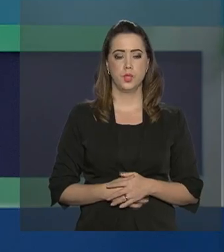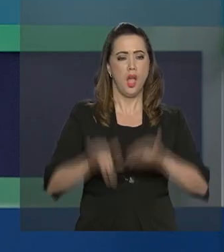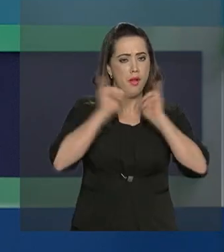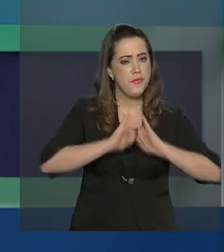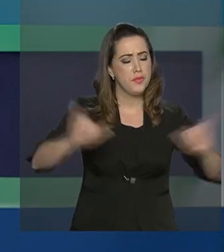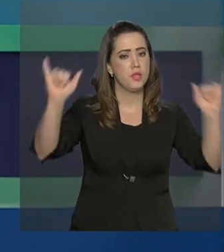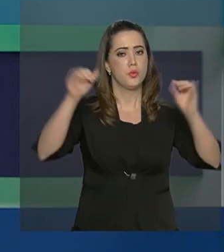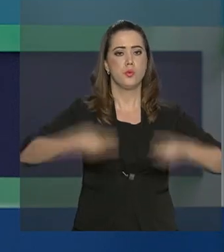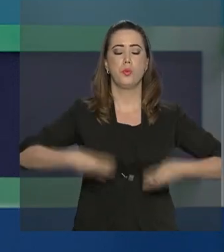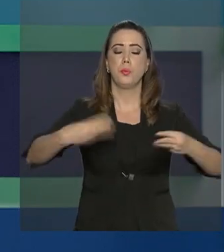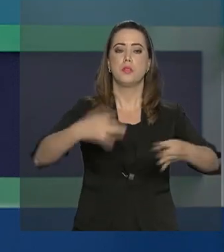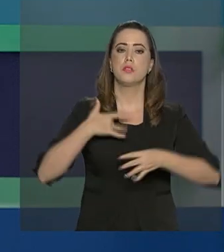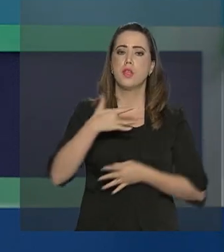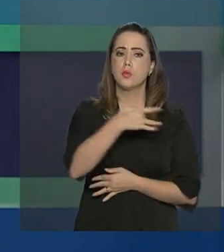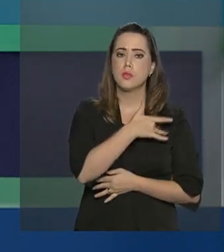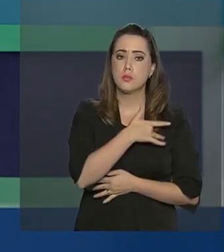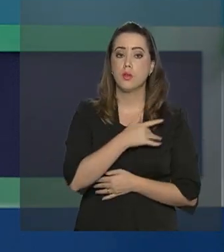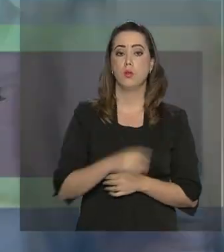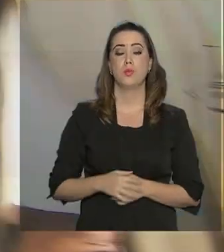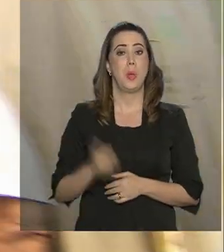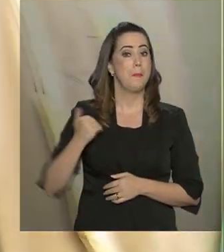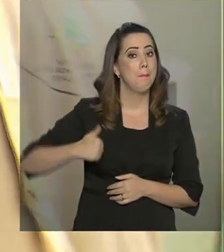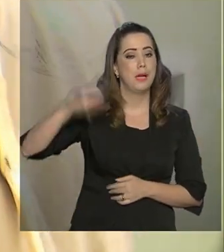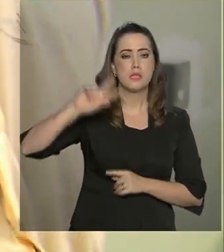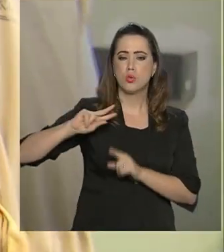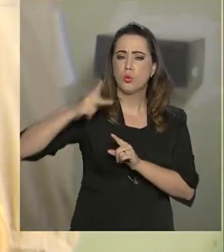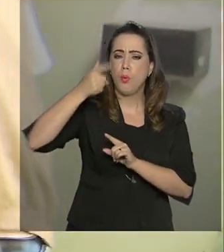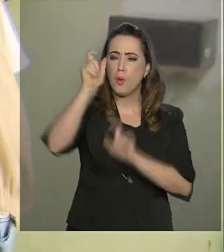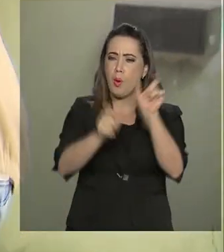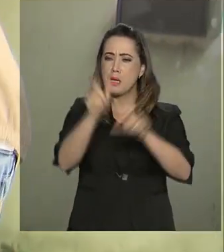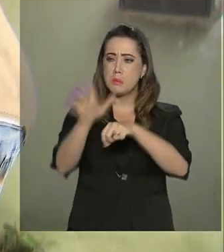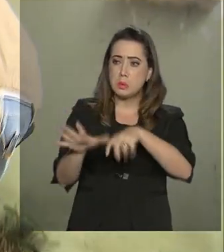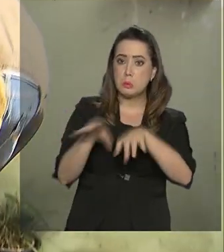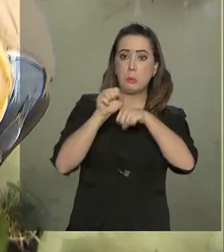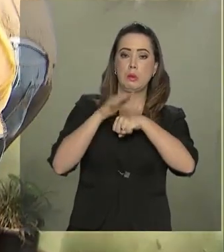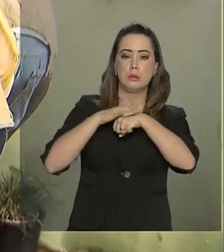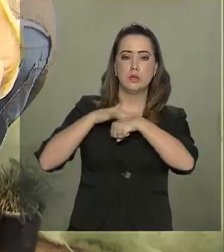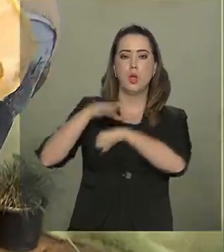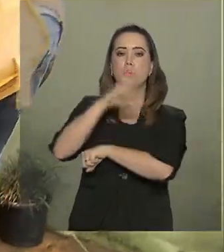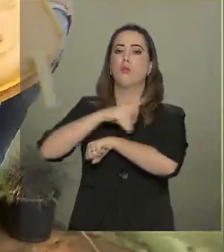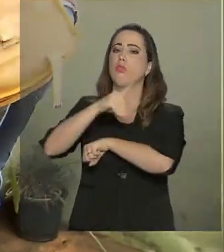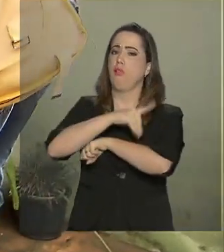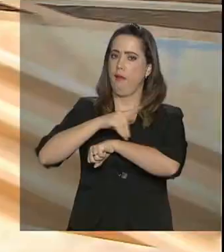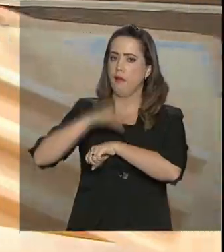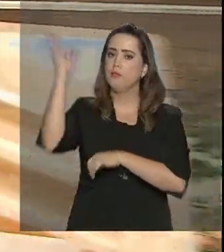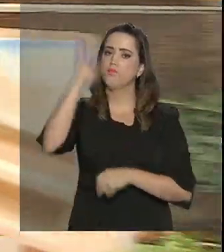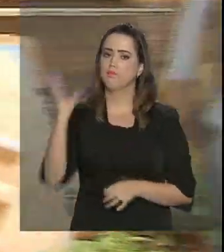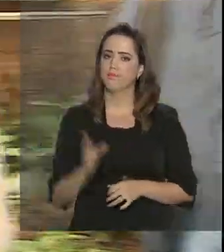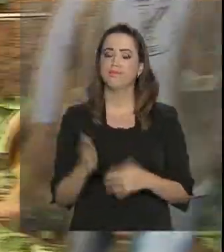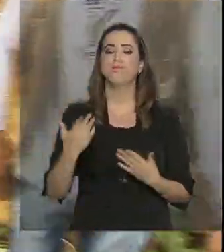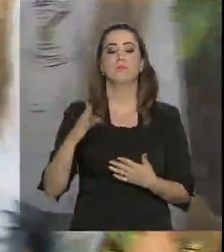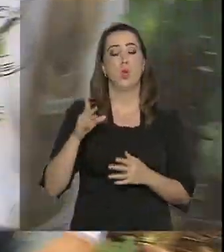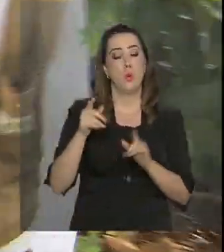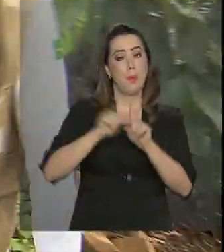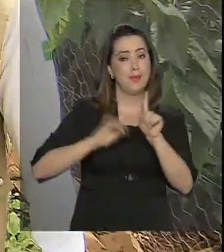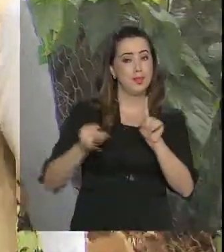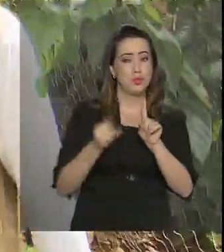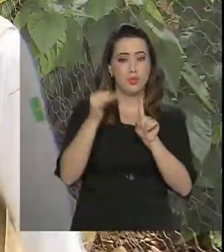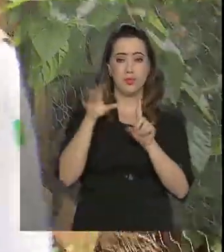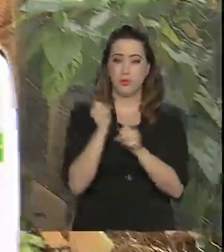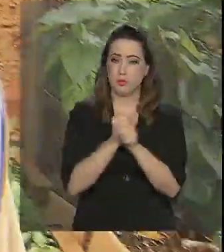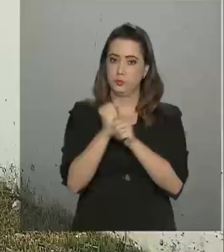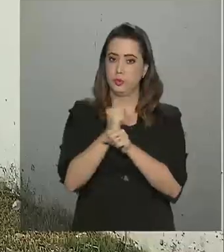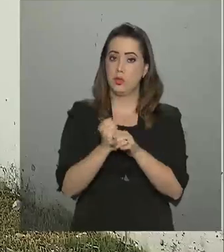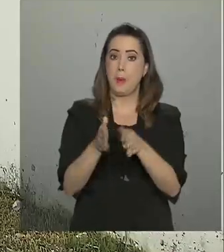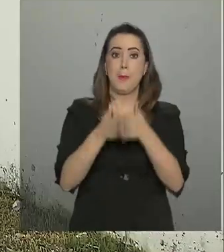Alerta do Ministério da Saúde, mas que dobrou o número de casos prováveis de dengue no Brasil em janeiro deste ano.